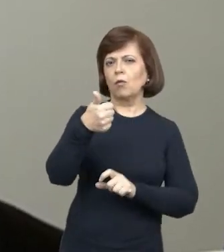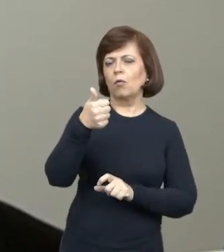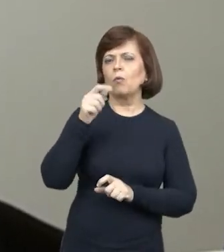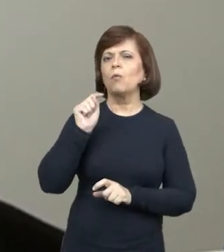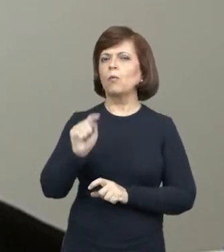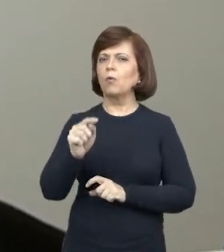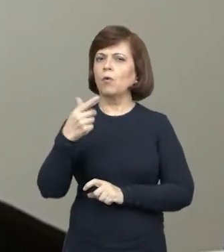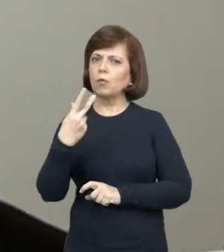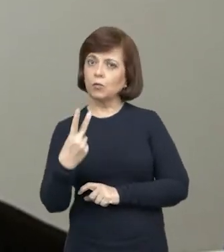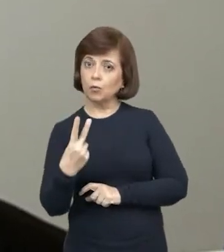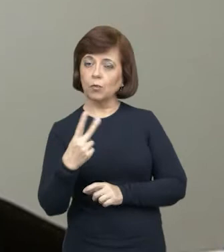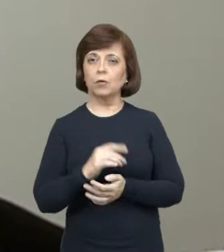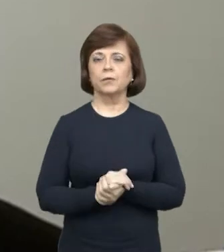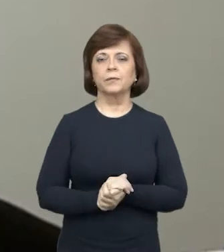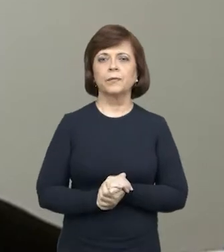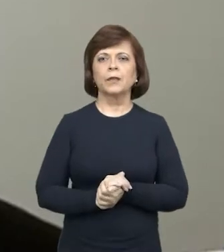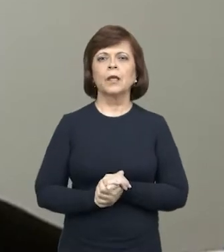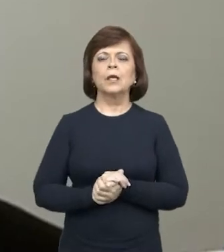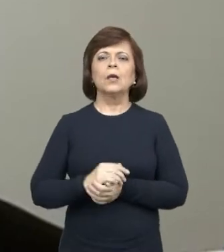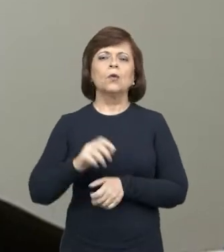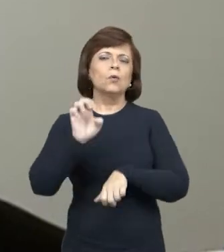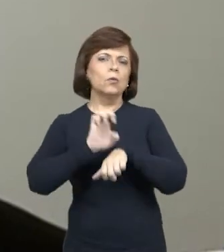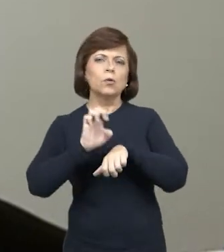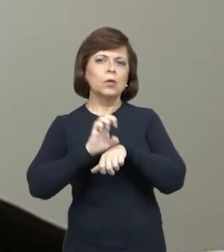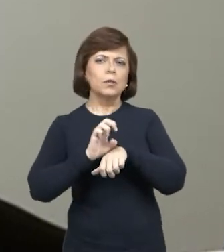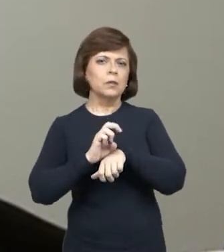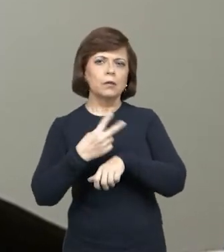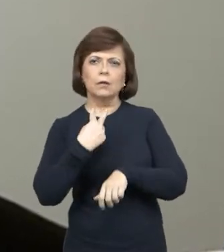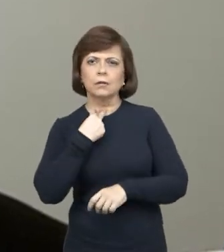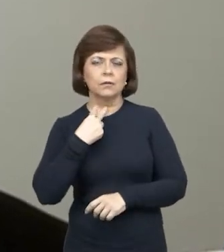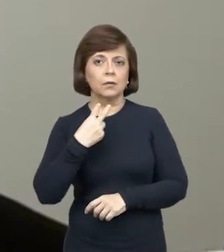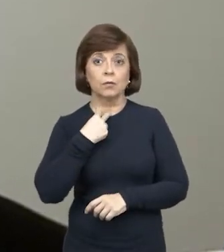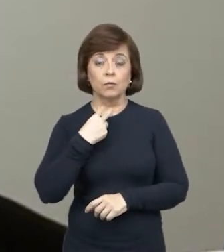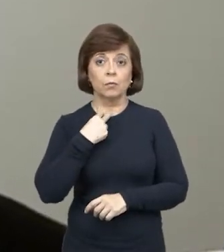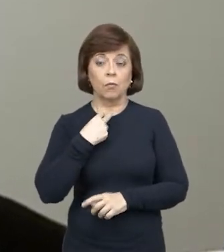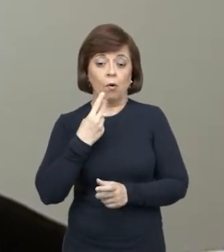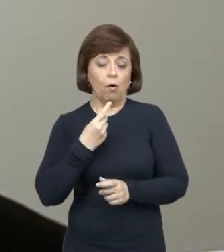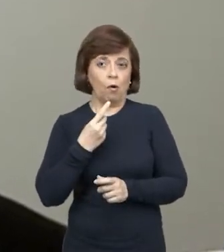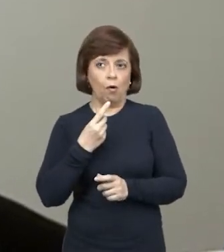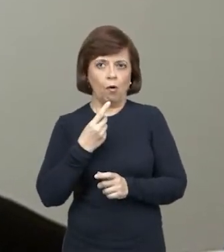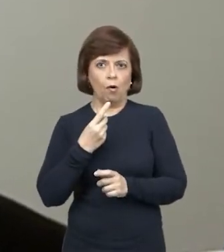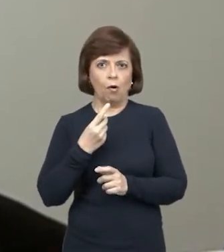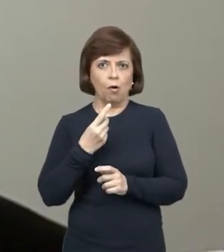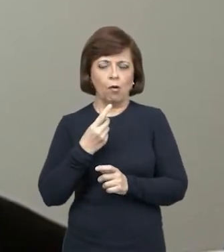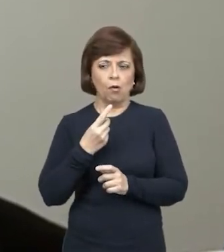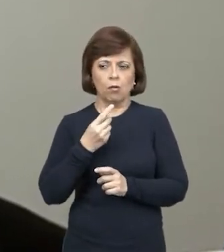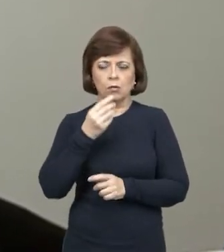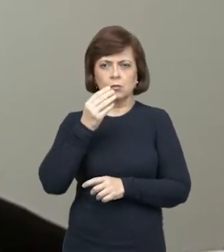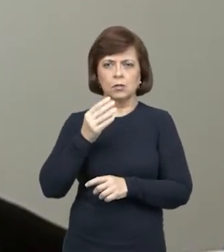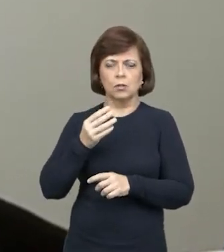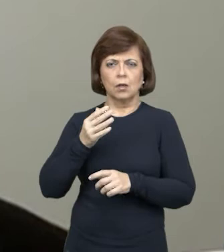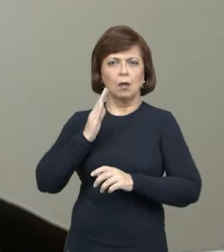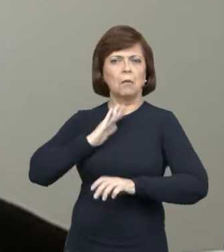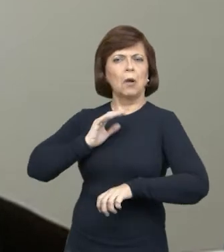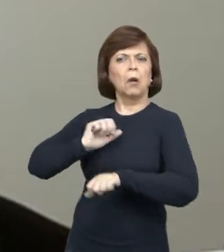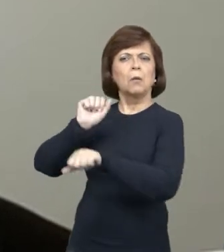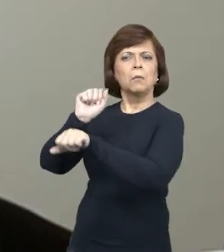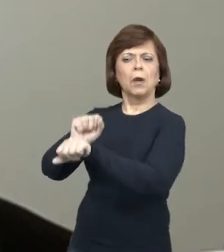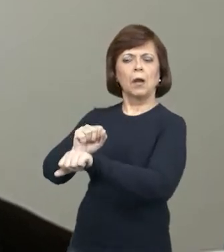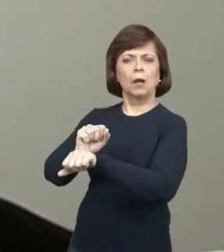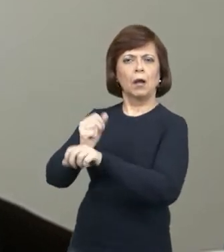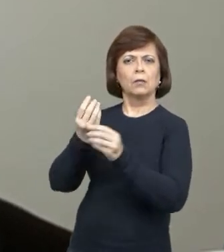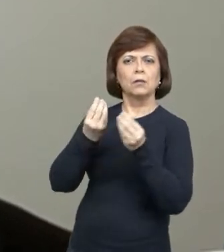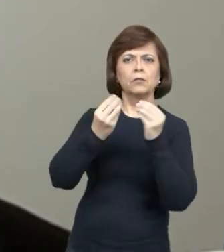no sentido de que o Estado não deveria mais e não poderia deixar passivos que não fossem aplicados no FECAM,